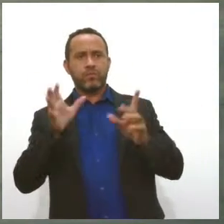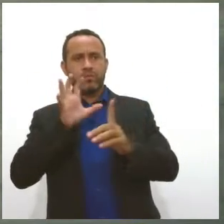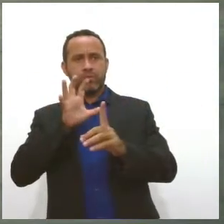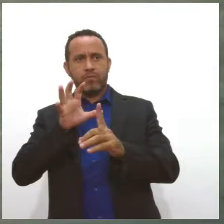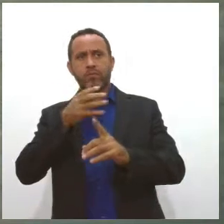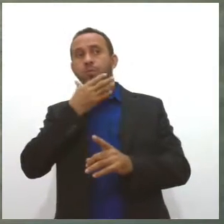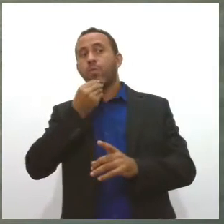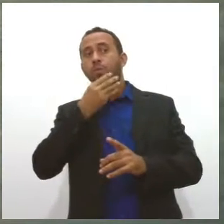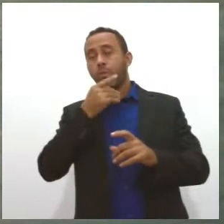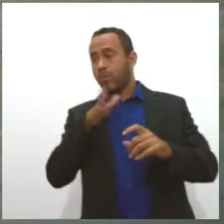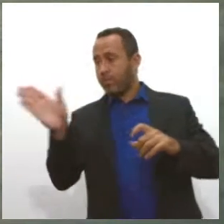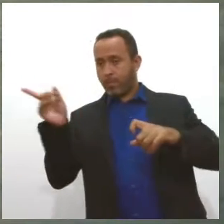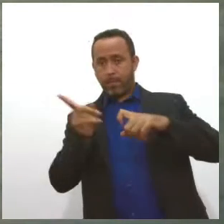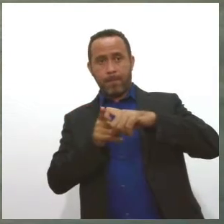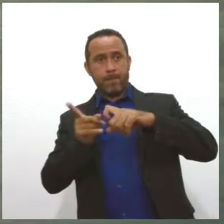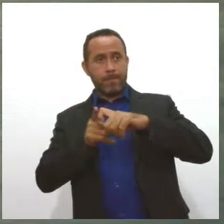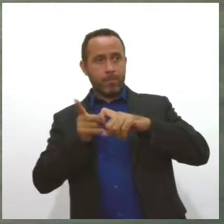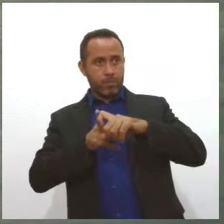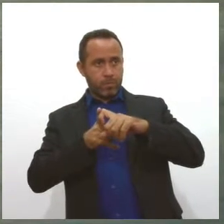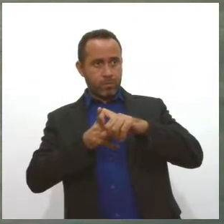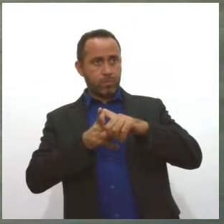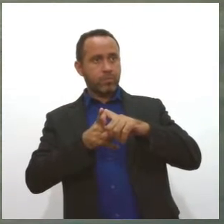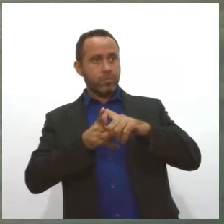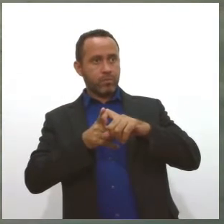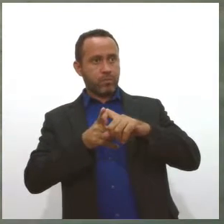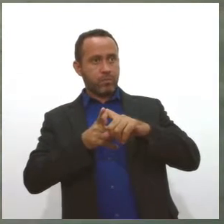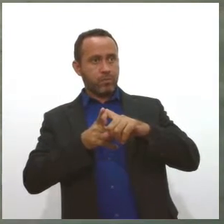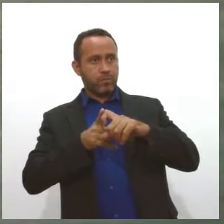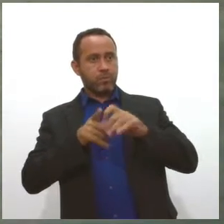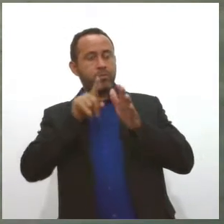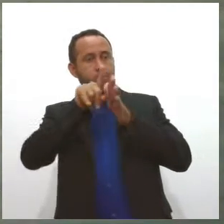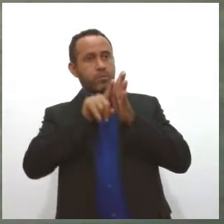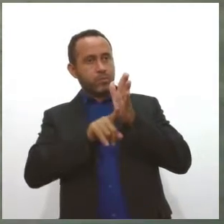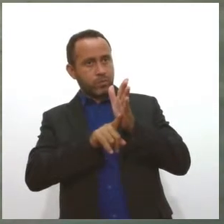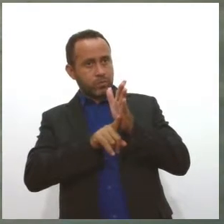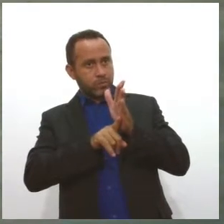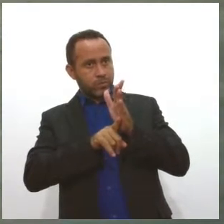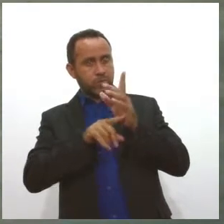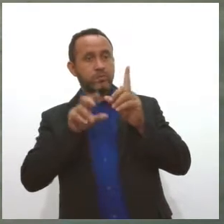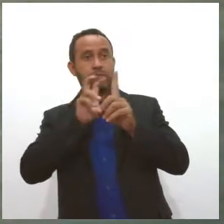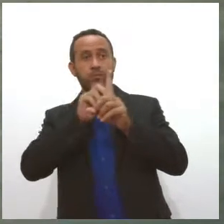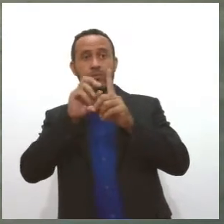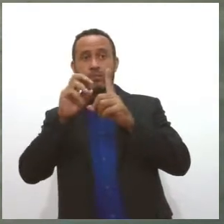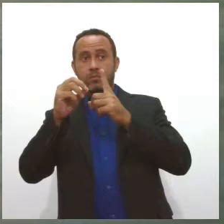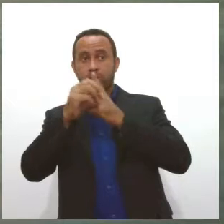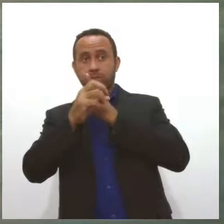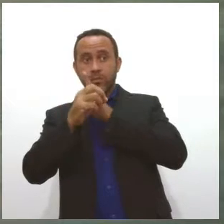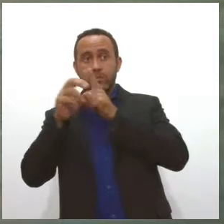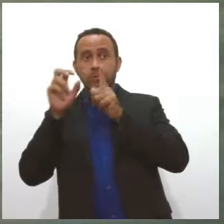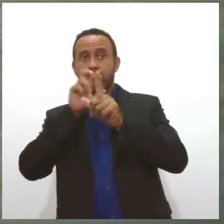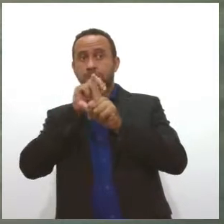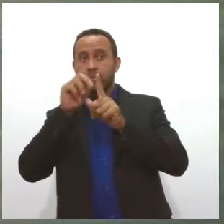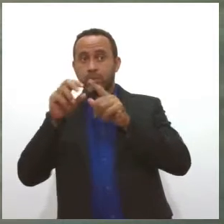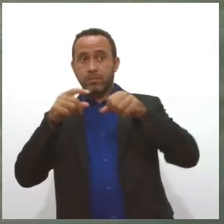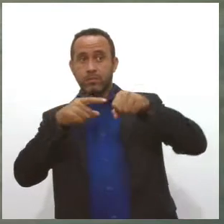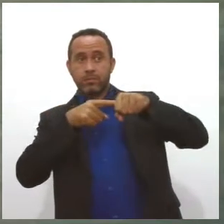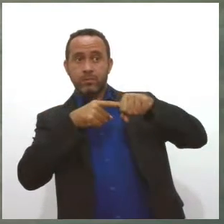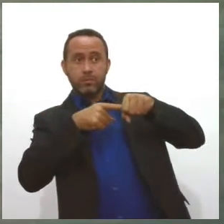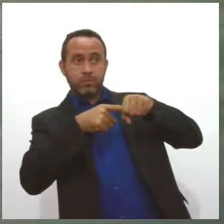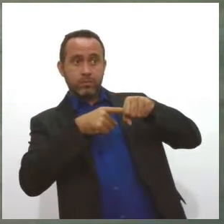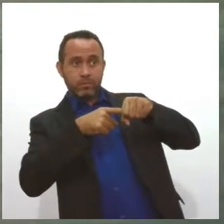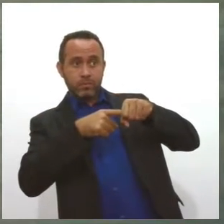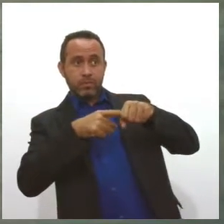os médicos para fazerem aí o exame de prevenção do câncer de próstata, né, Valkyria? Os homens, eles têm aquela